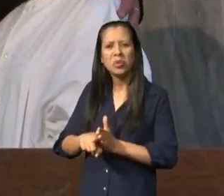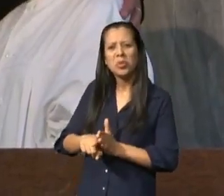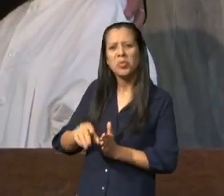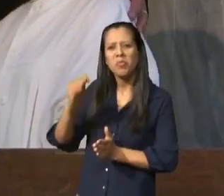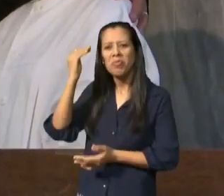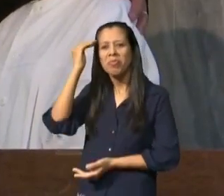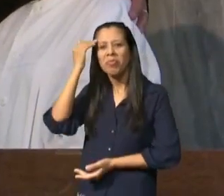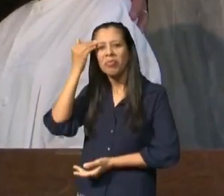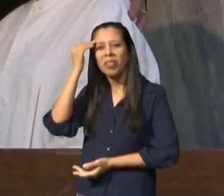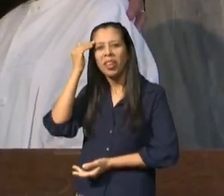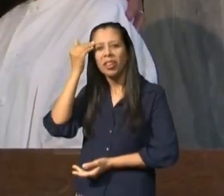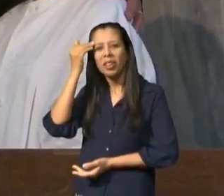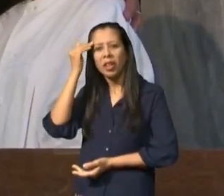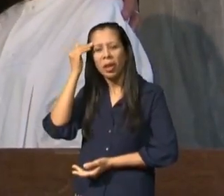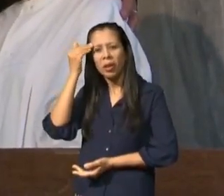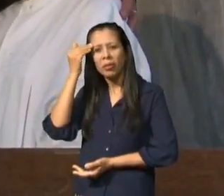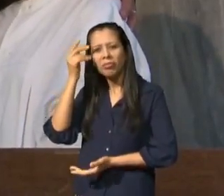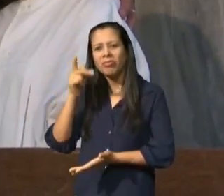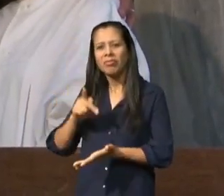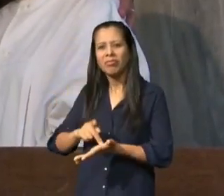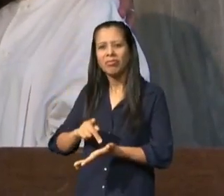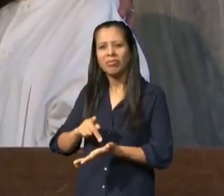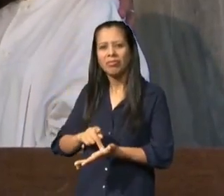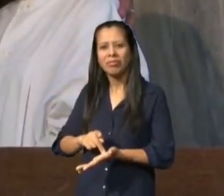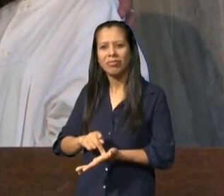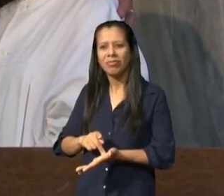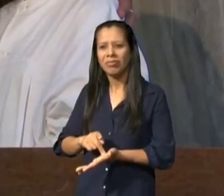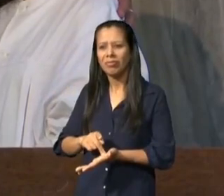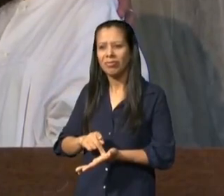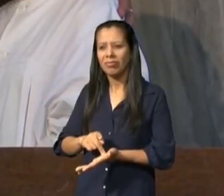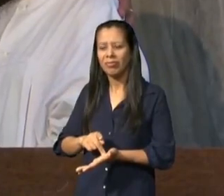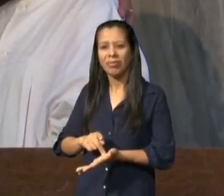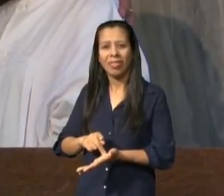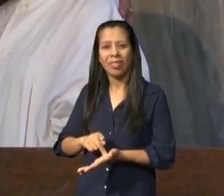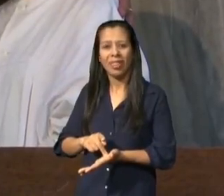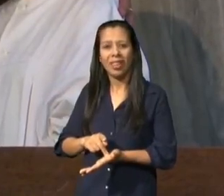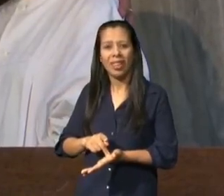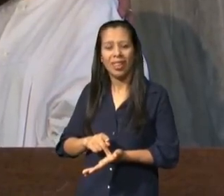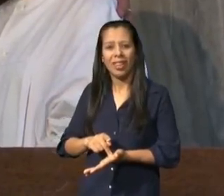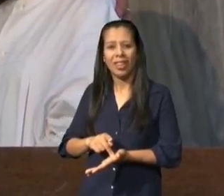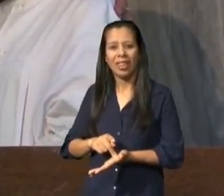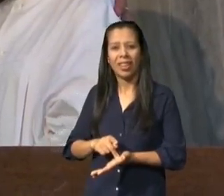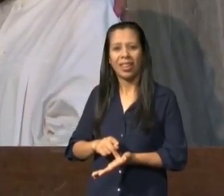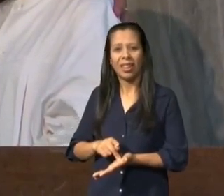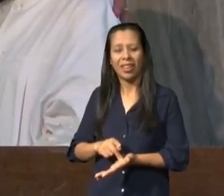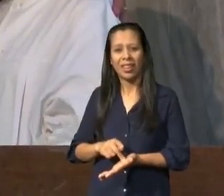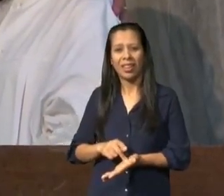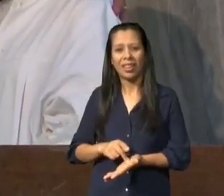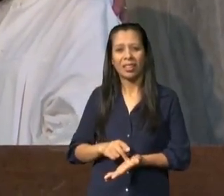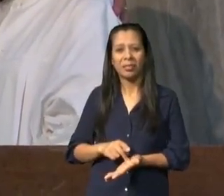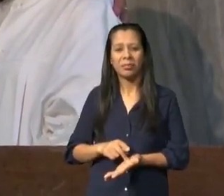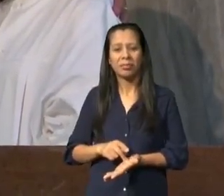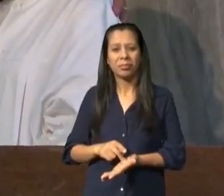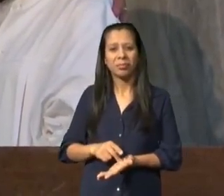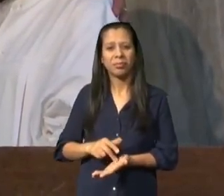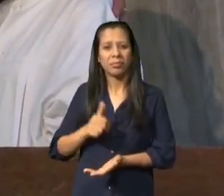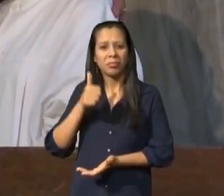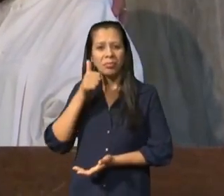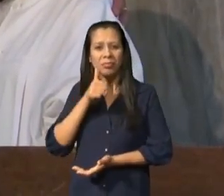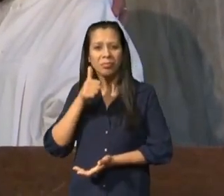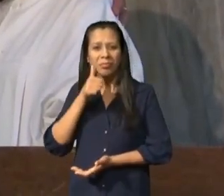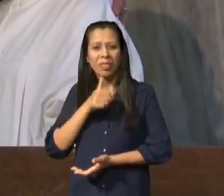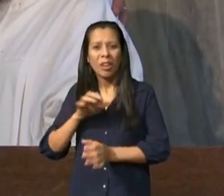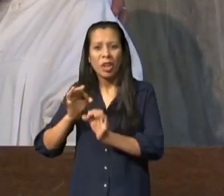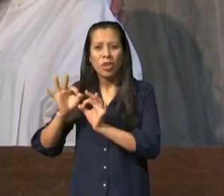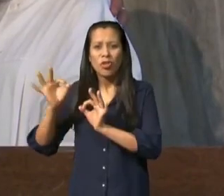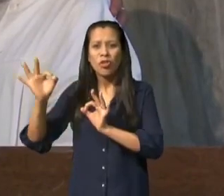eu posso não batizá-la hoje ela veio de longe 8 quilômetros daqui para ser batizada uma guarda